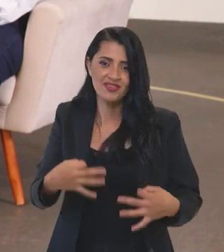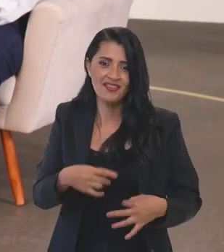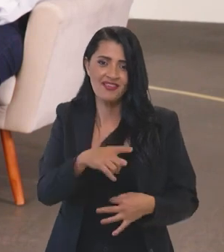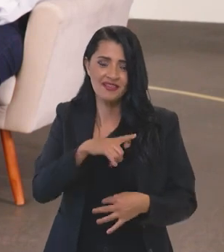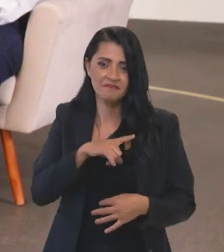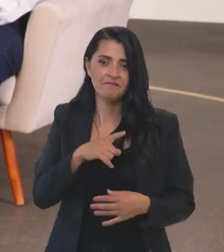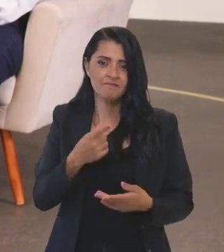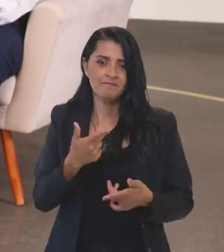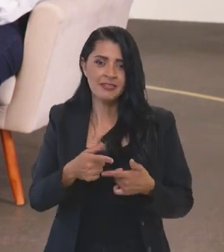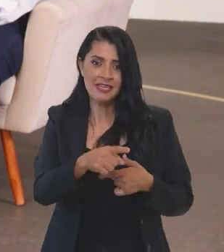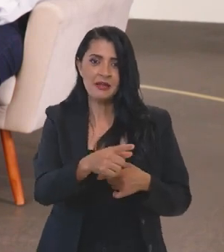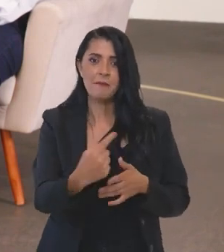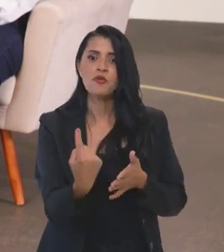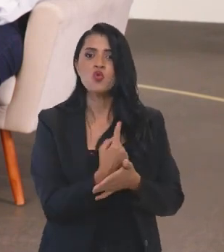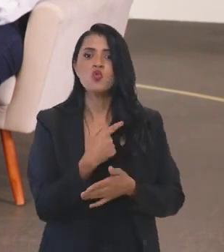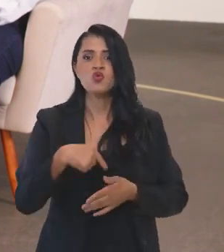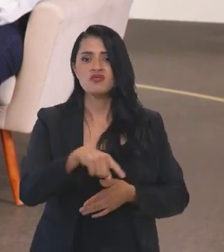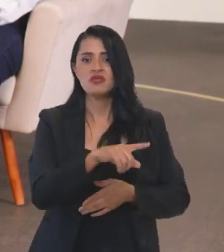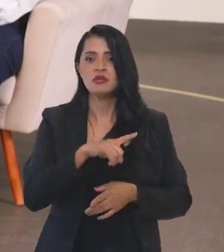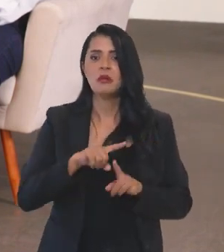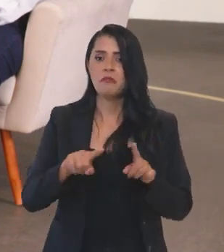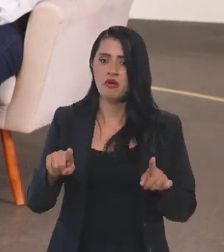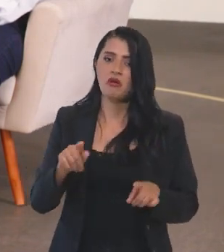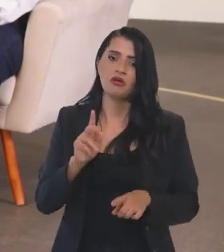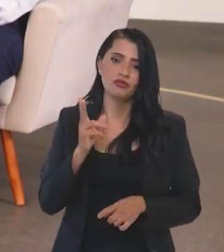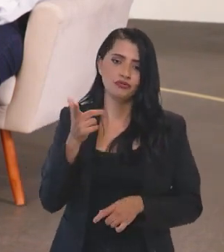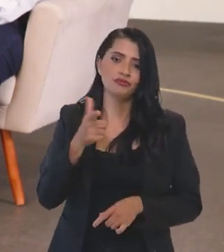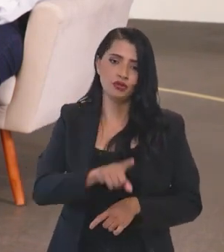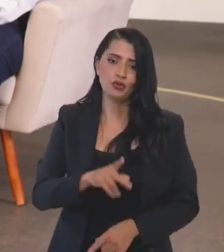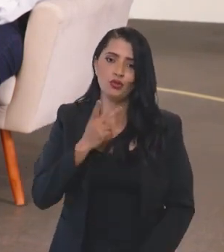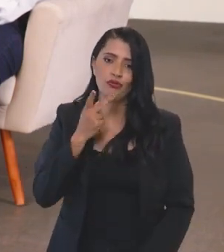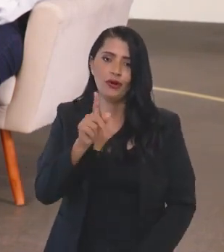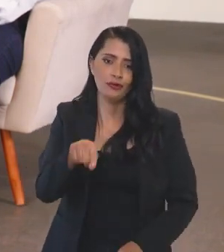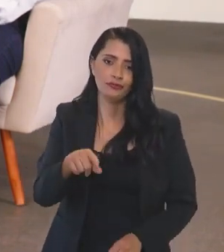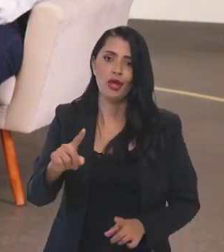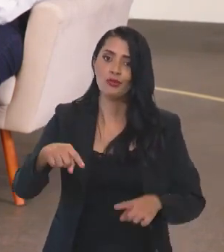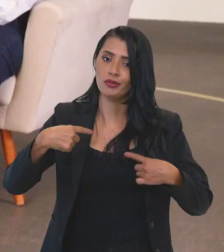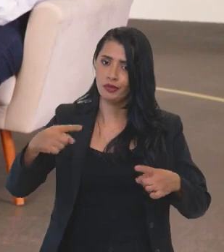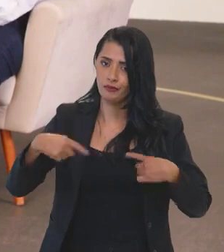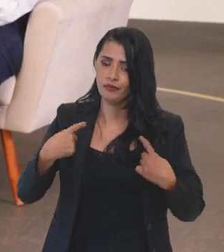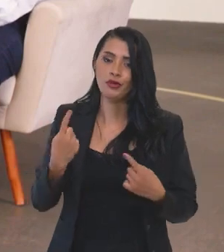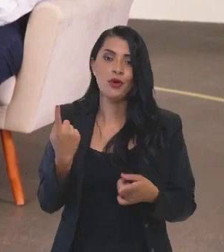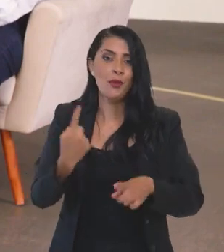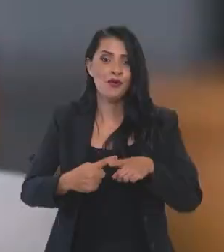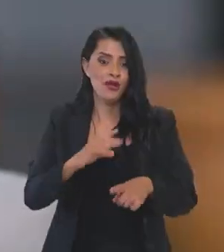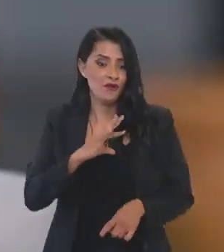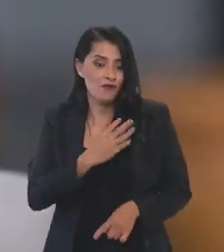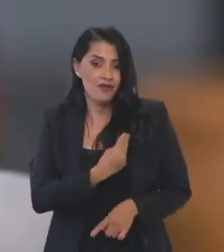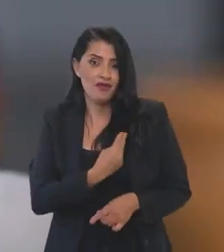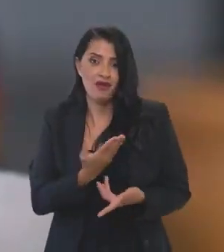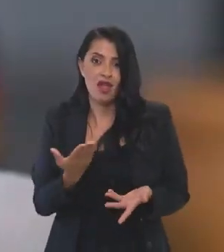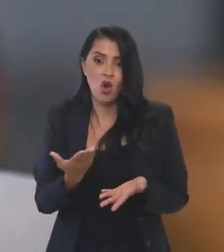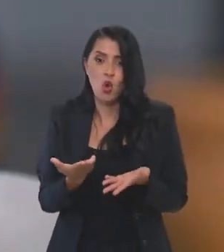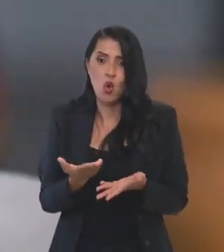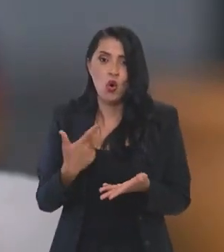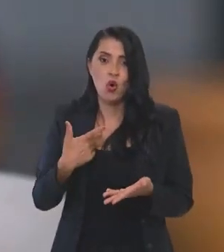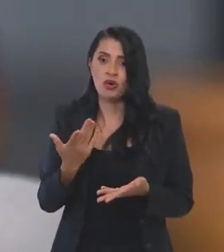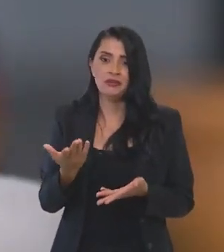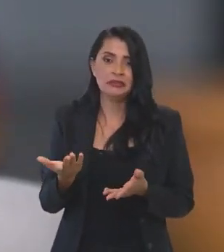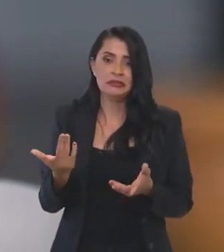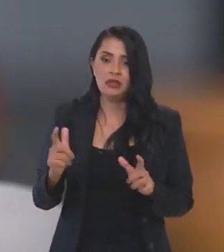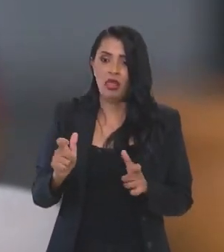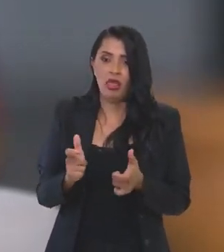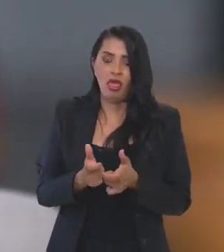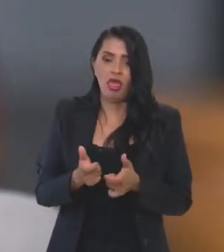a essa questão. Mas eu volto a dizer que ainda é um desafio para todos nós, né, porque a FUNAI foi encontrada no Estado